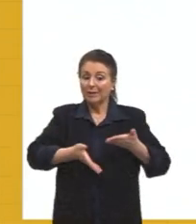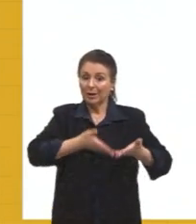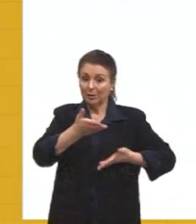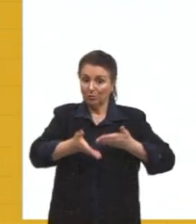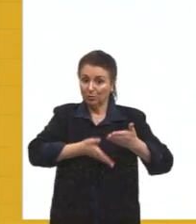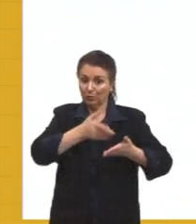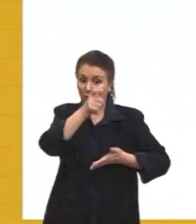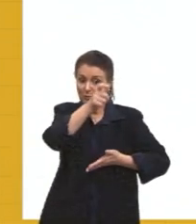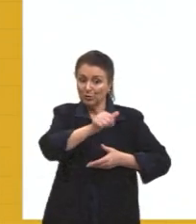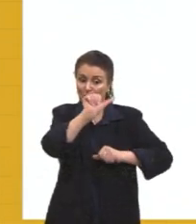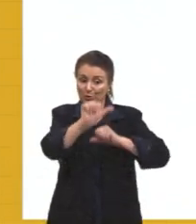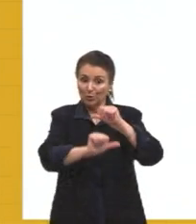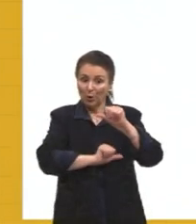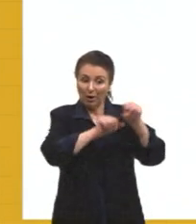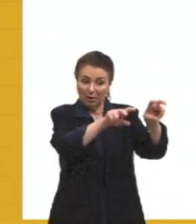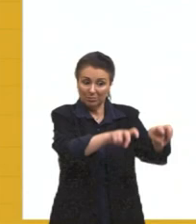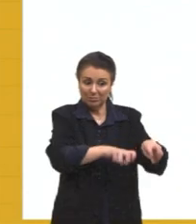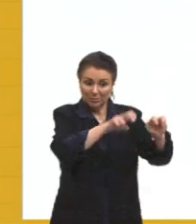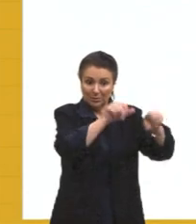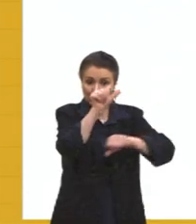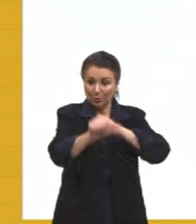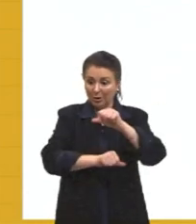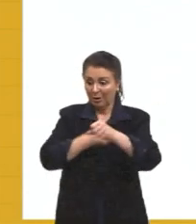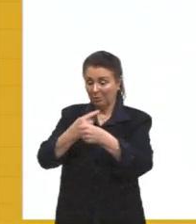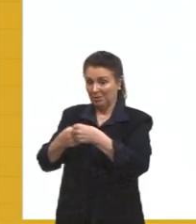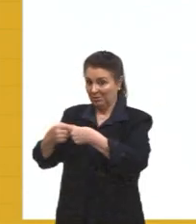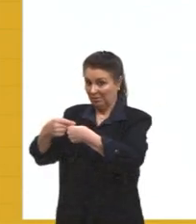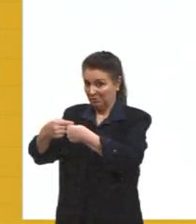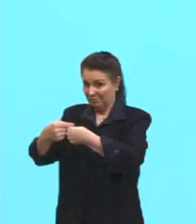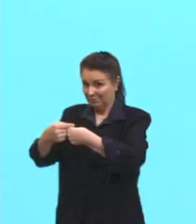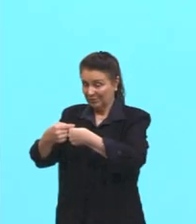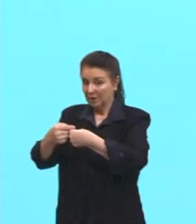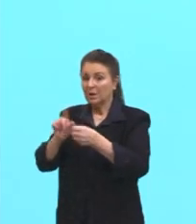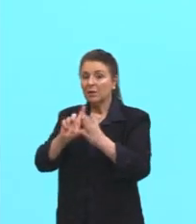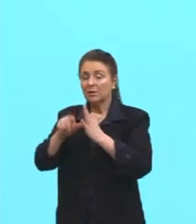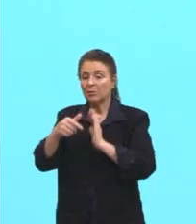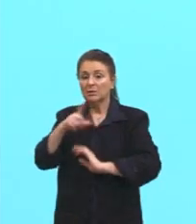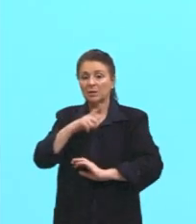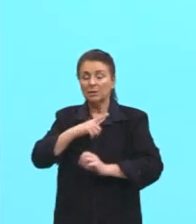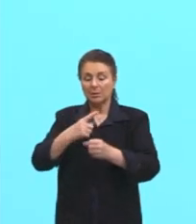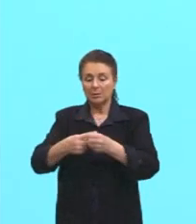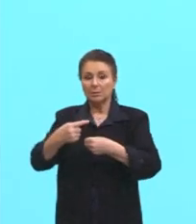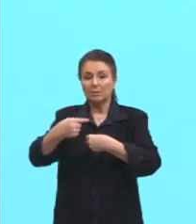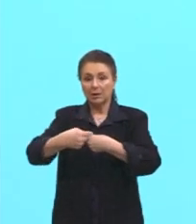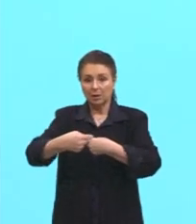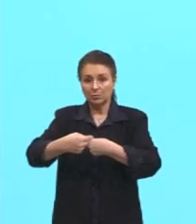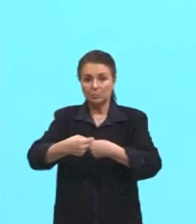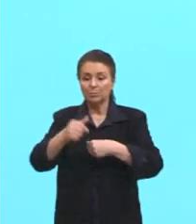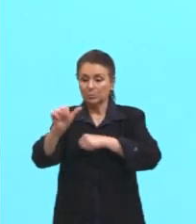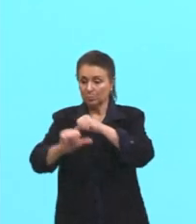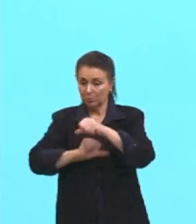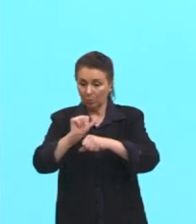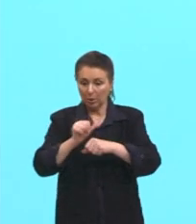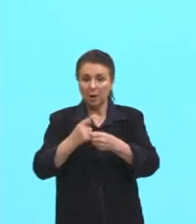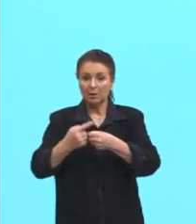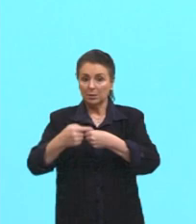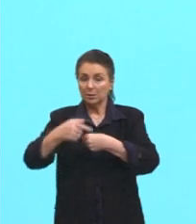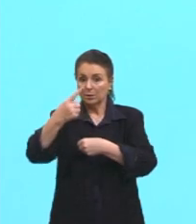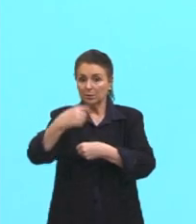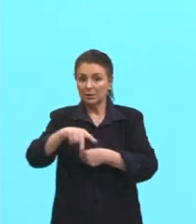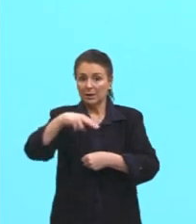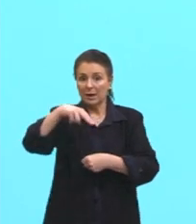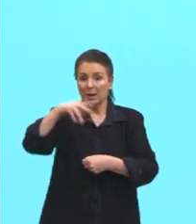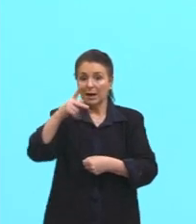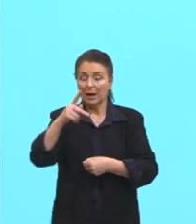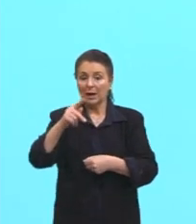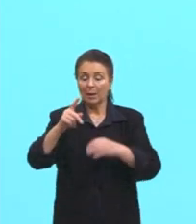era Vargas que vai atrair as pessoas para a cidade, e aí depois nós vamos ter cidade-cidades, tá? A pendular, que